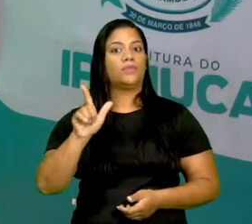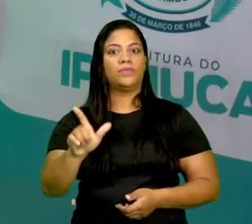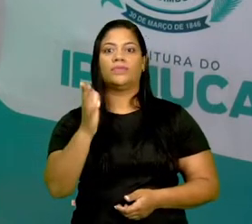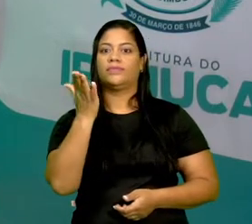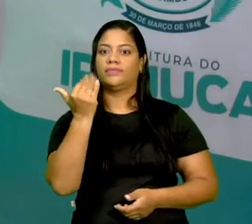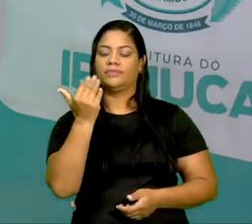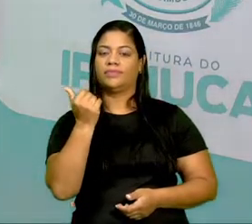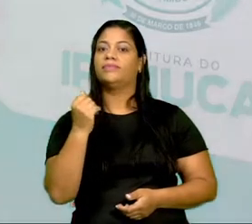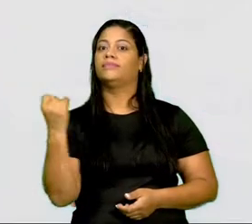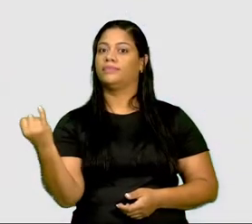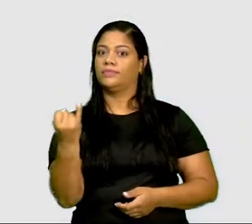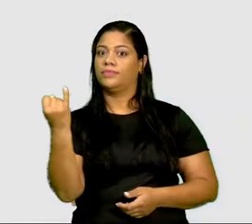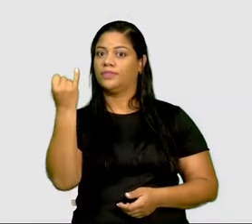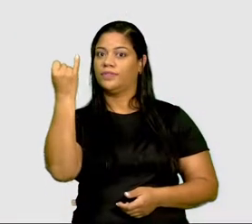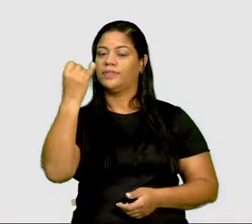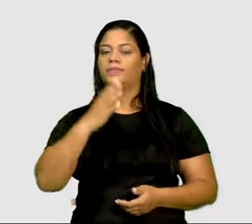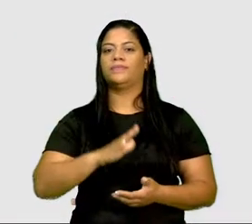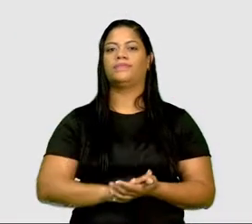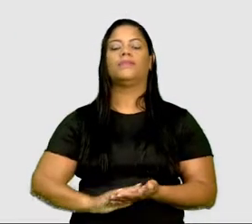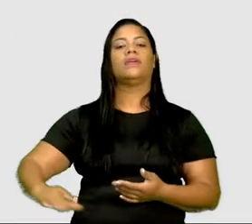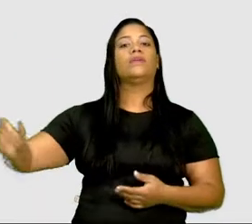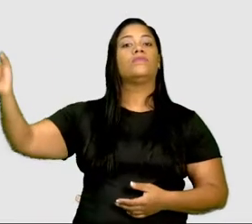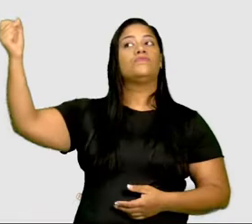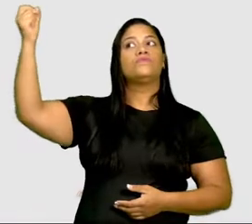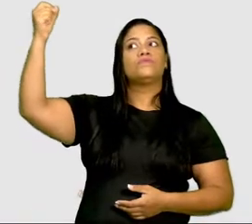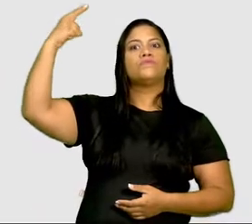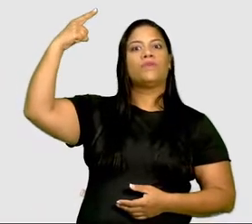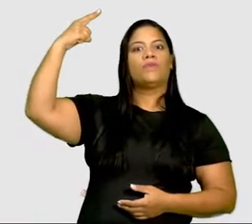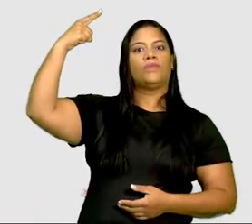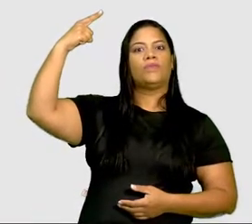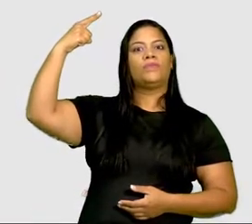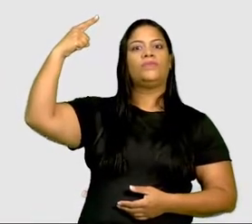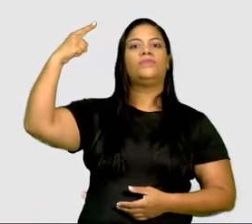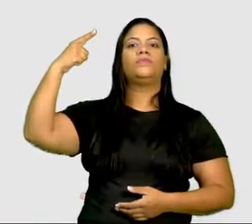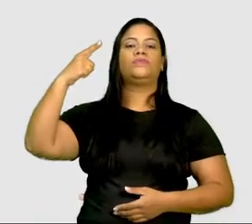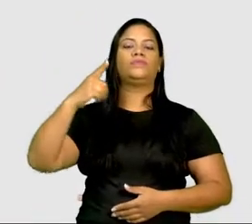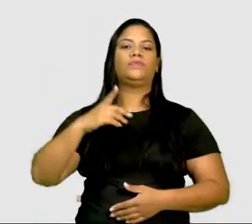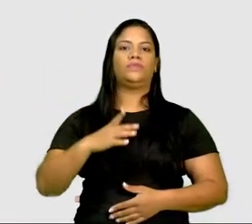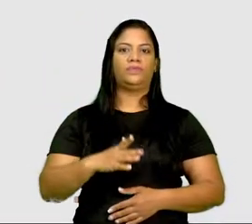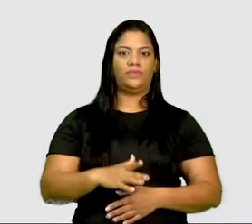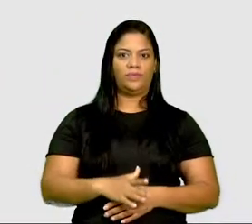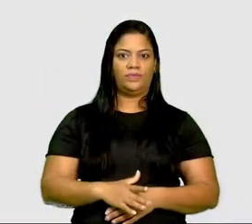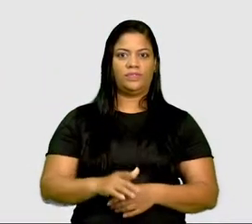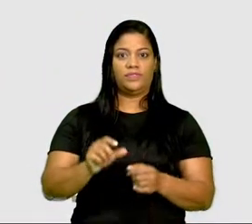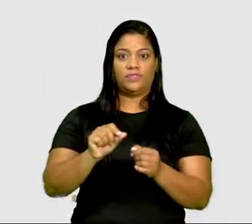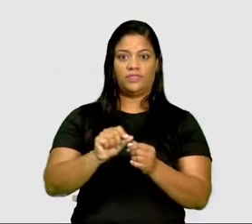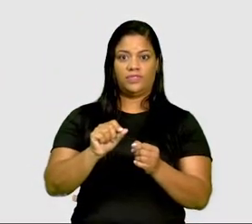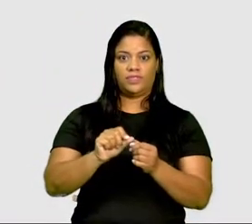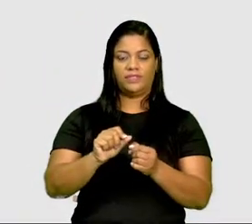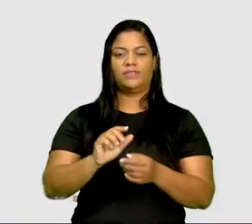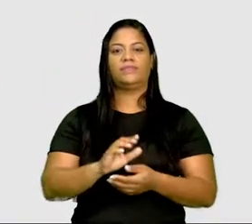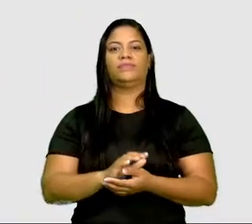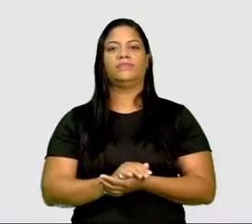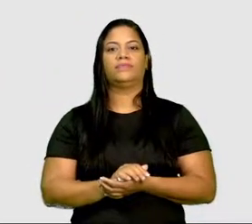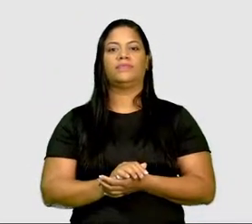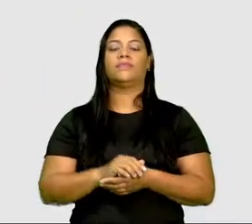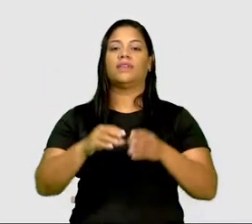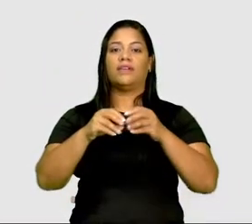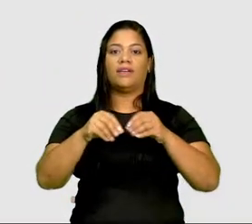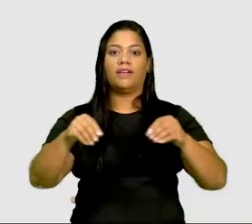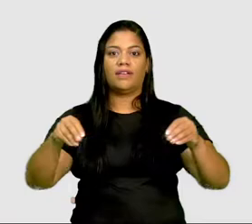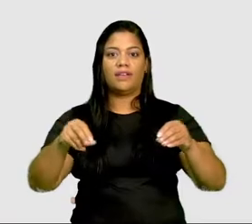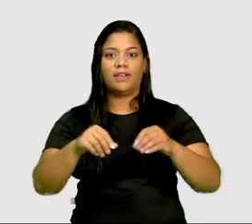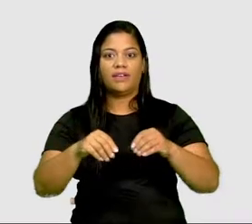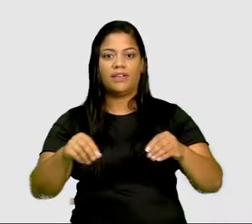elemento necessário é o solo. São corpos naturais formados por areia,